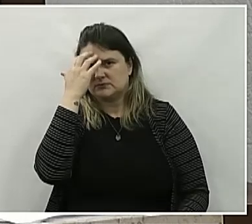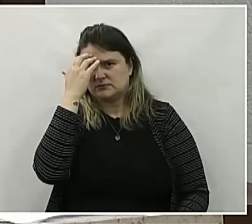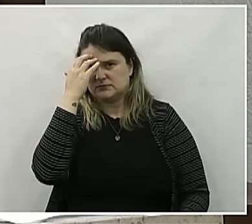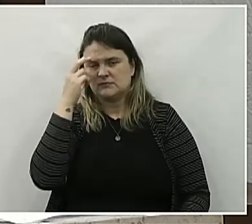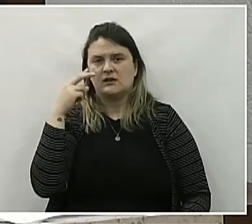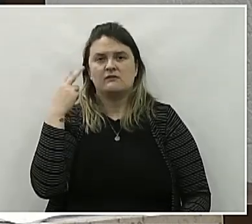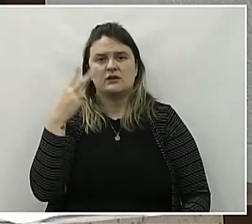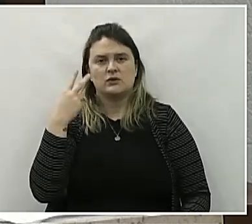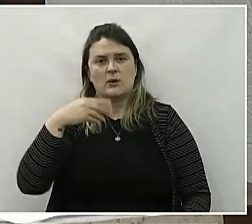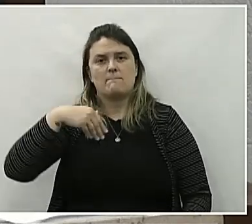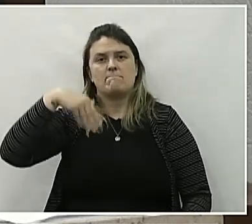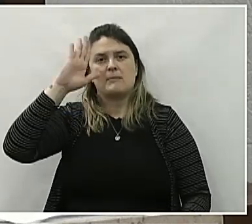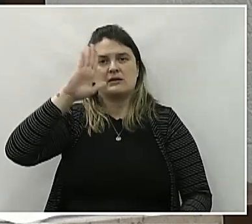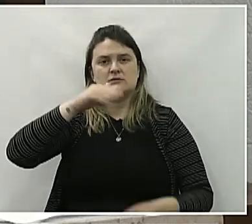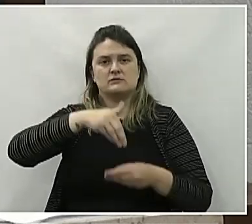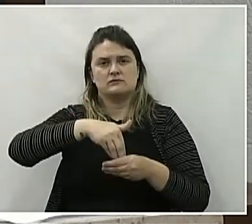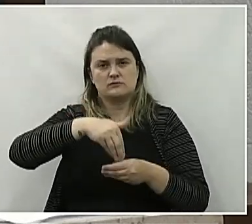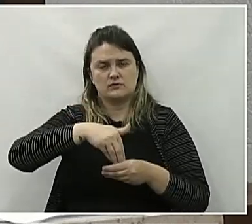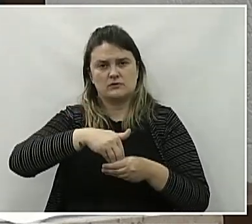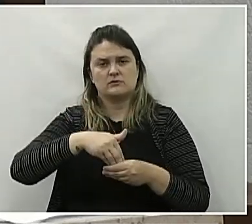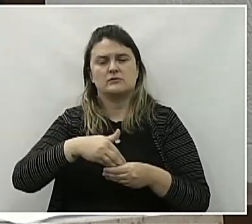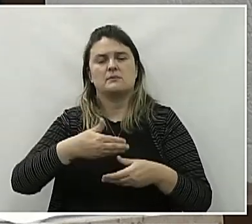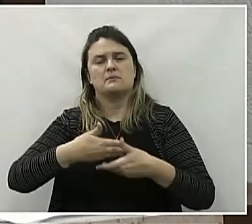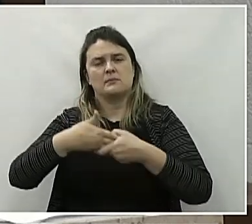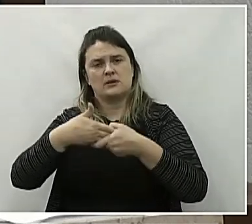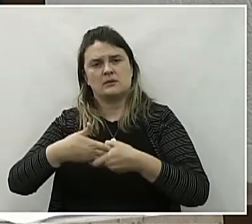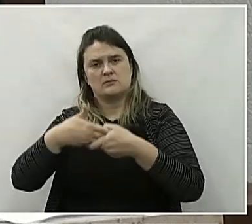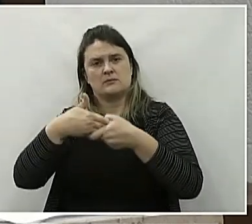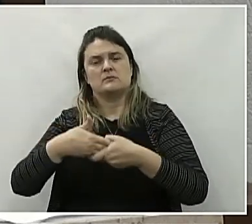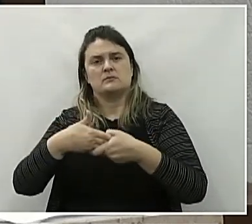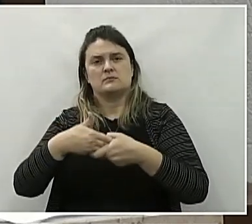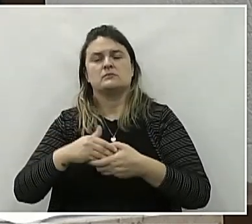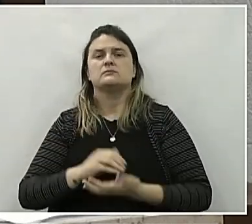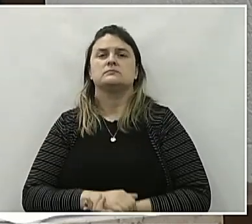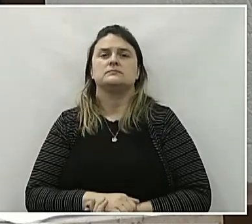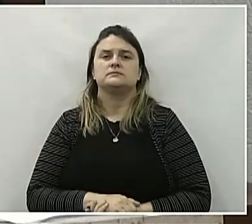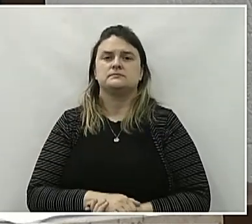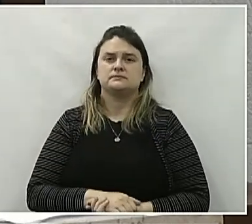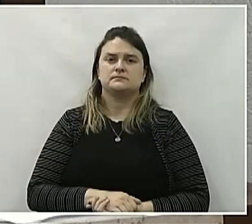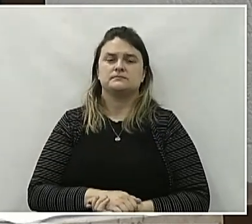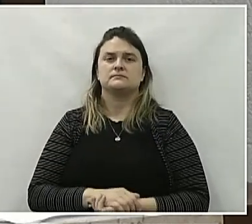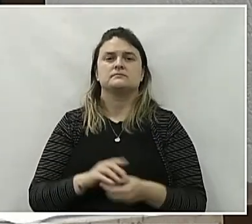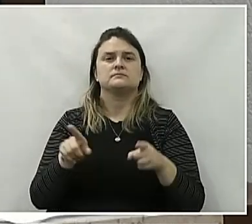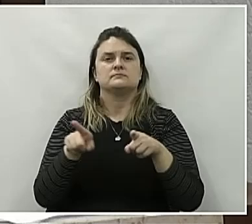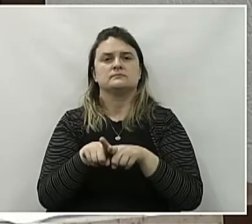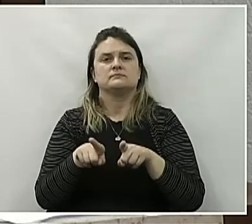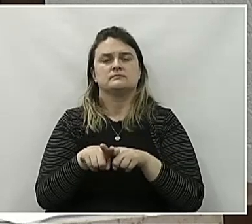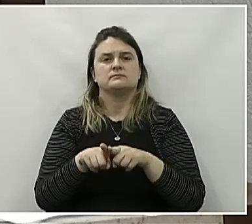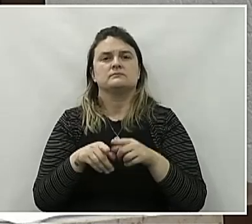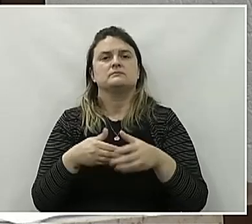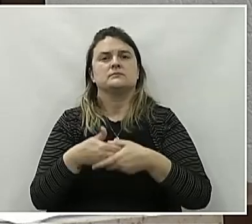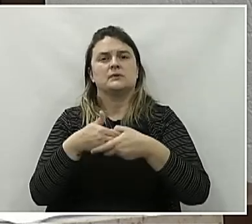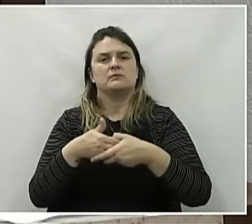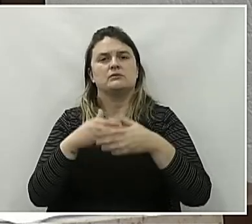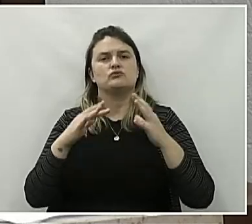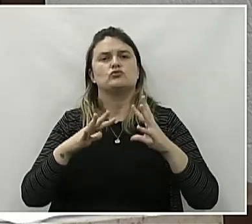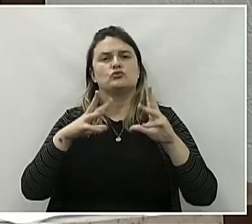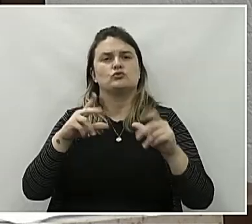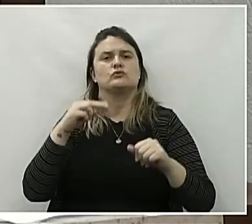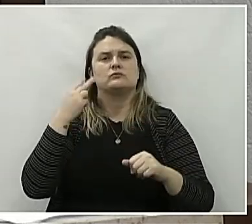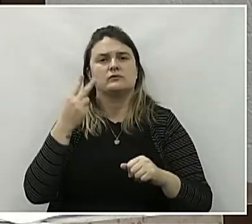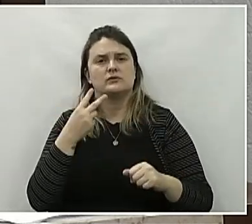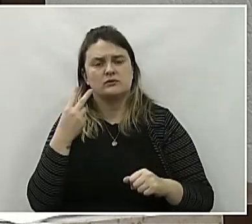vereadora mais votada. Fica aqui meus parabéns. Também parabenizo a todos os demais